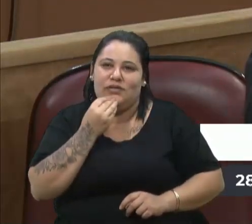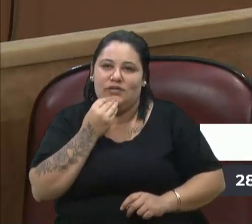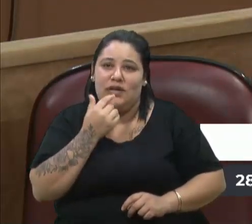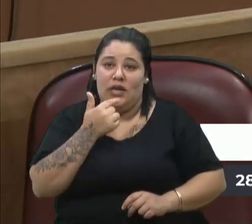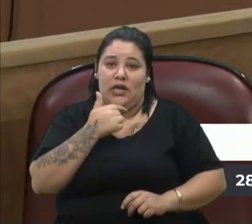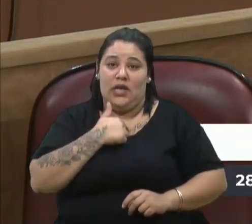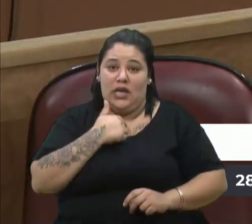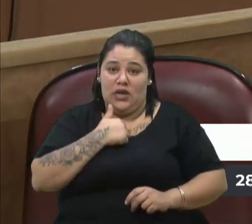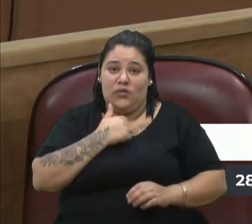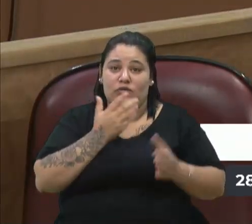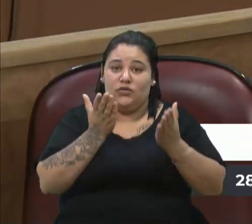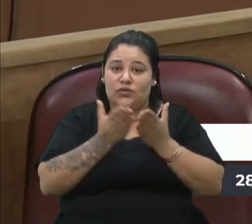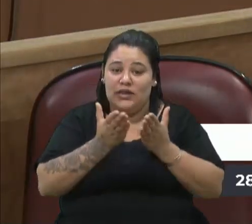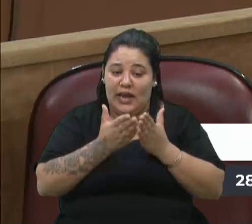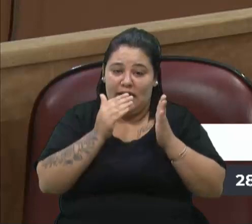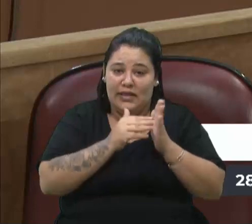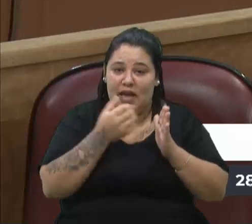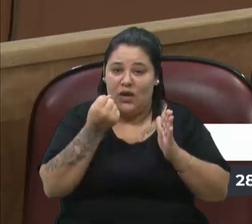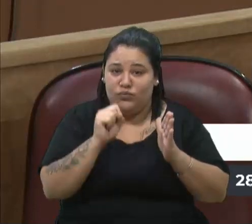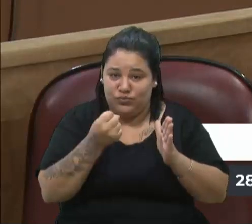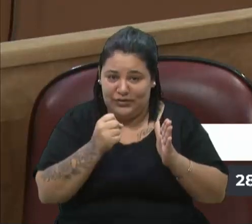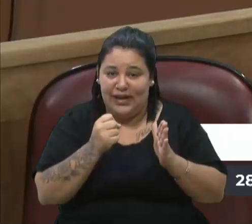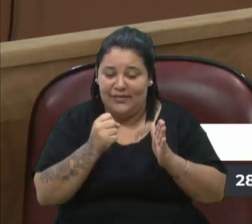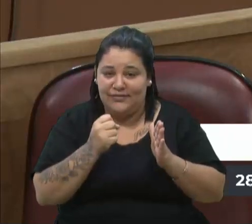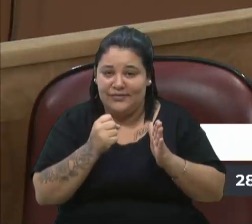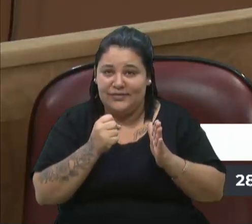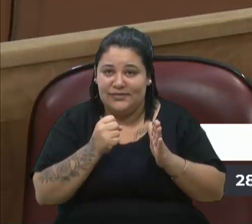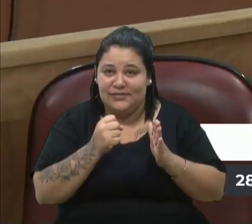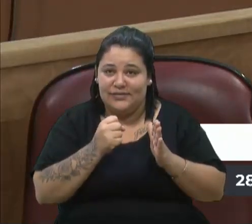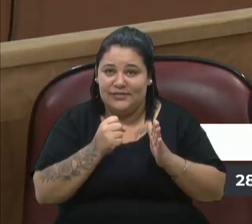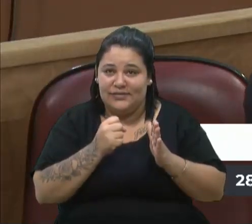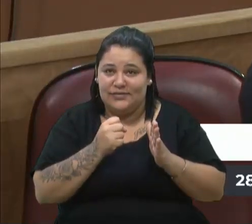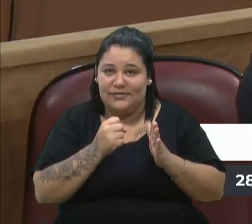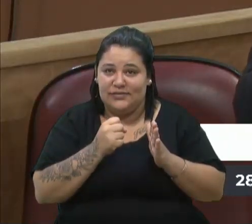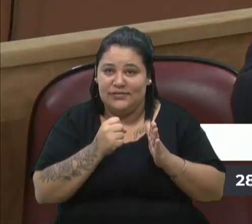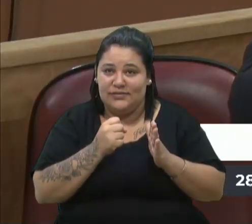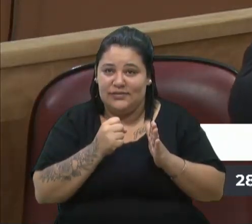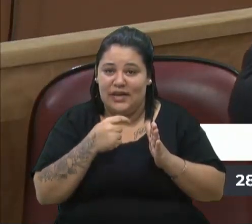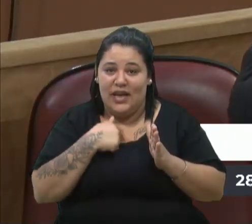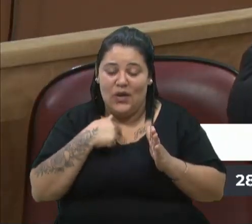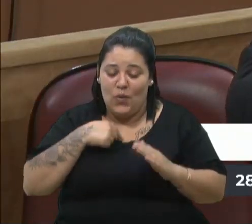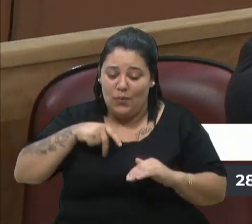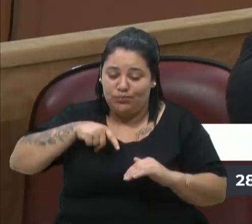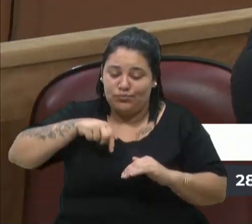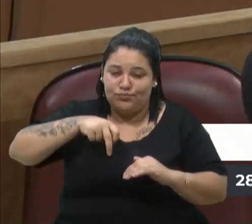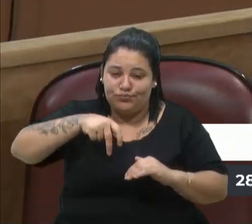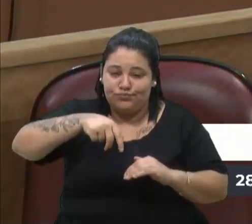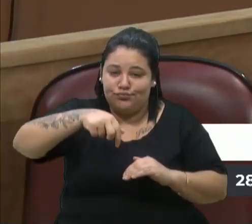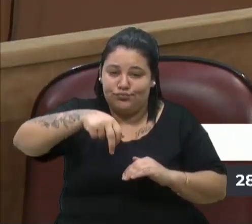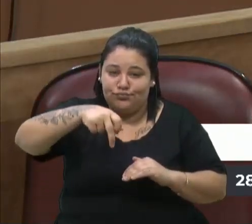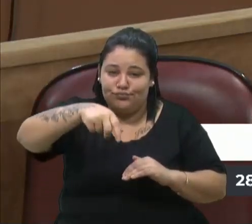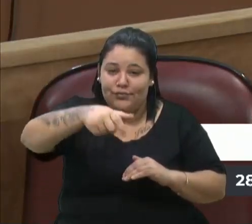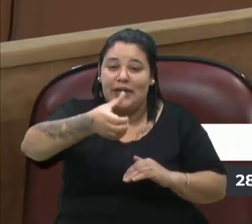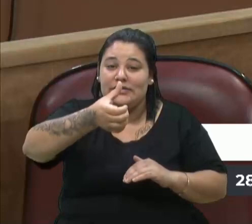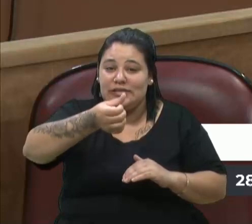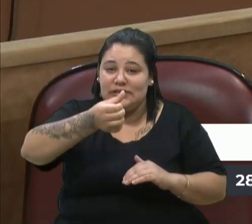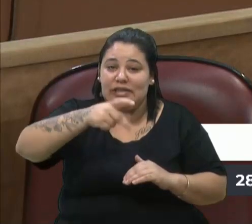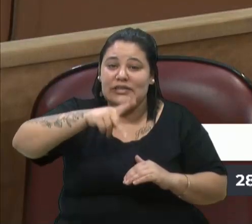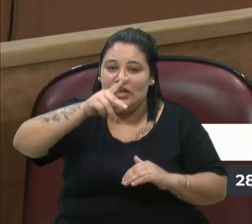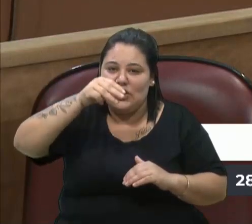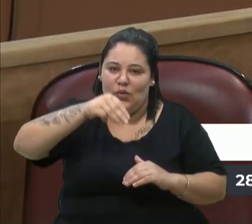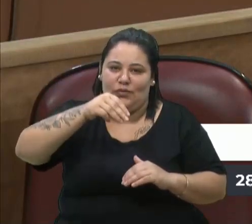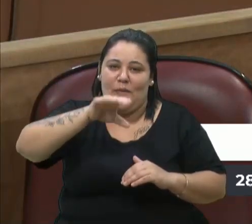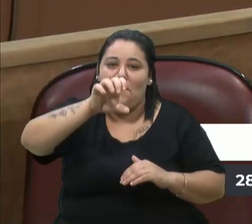eu quando estudei até a oitava série, o menos que eu caminhei para pegar um ônibus era seis quilômetros.